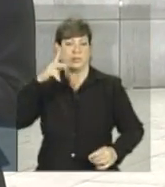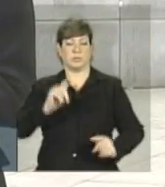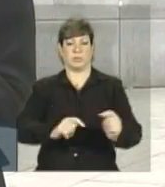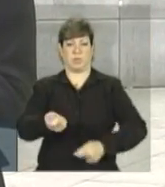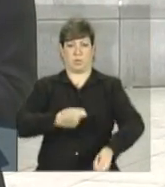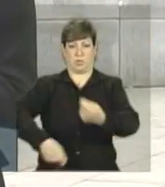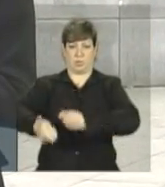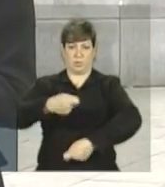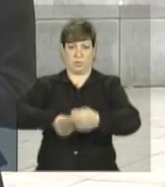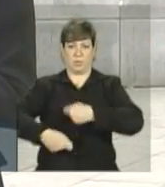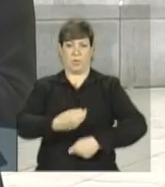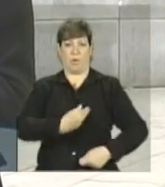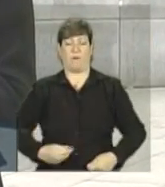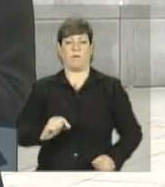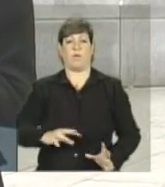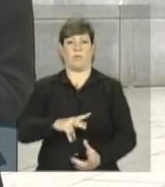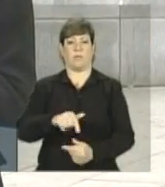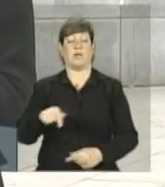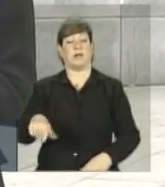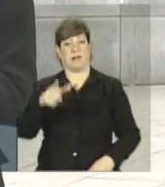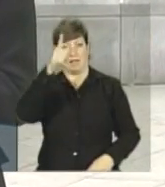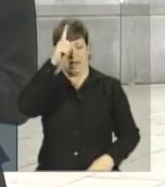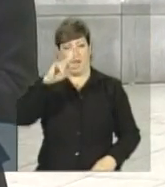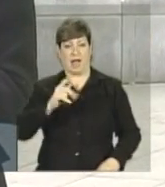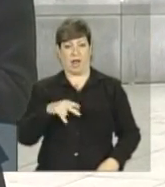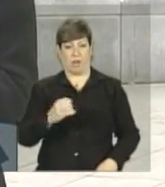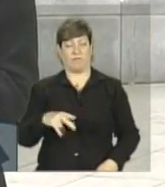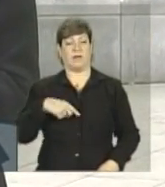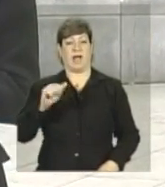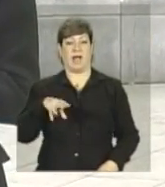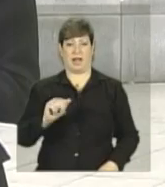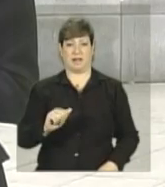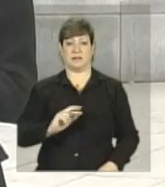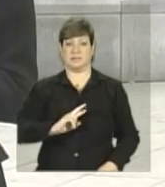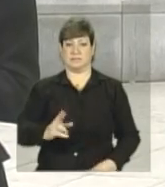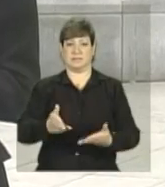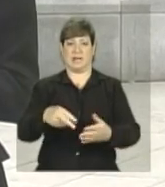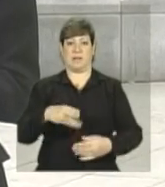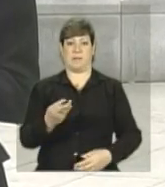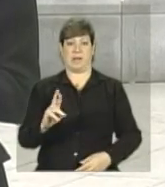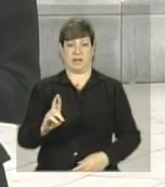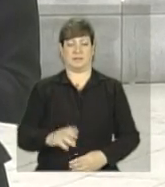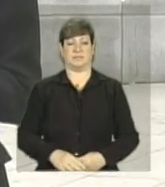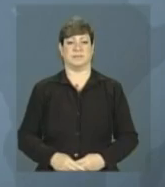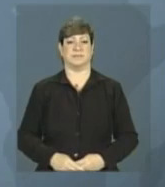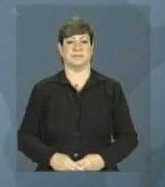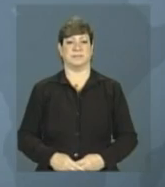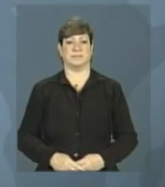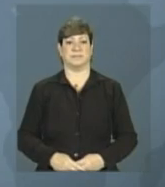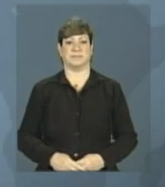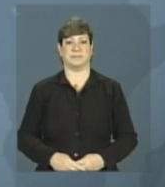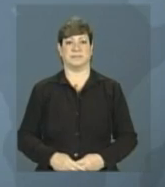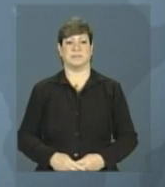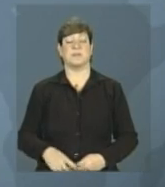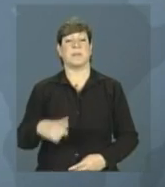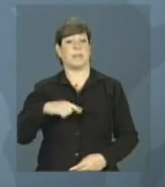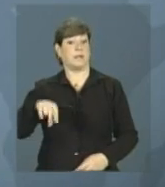de governança global. De Hanover, na Alemanha, Ana Gabriela Salles para a NBR. E na segunda-feira,